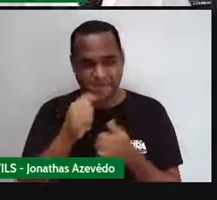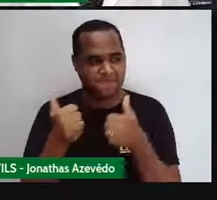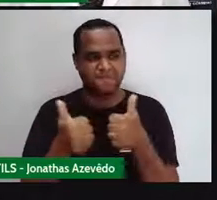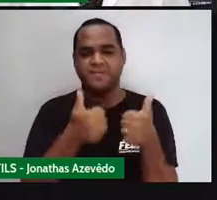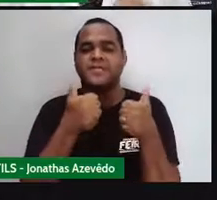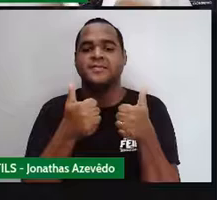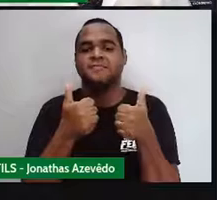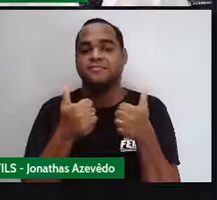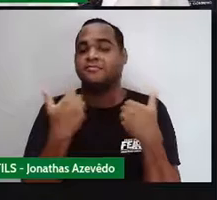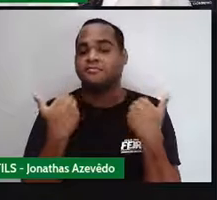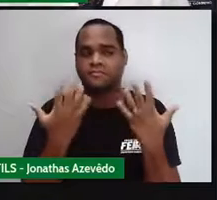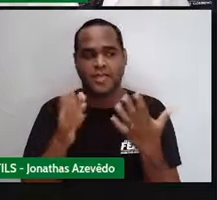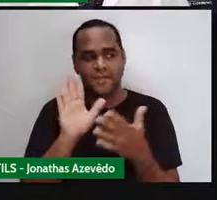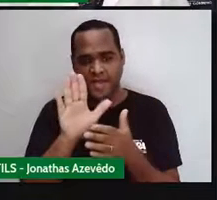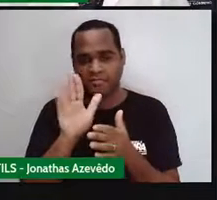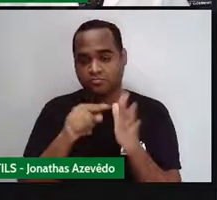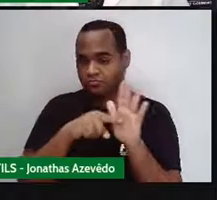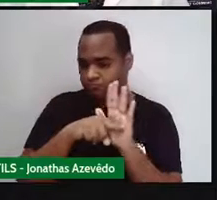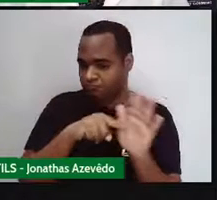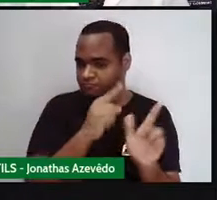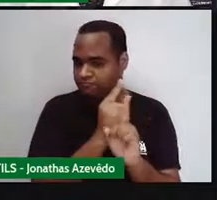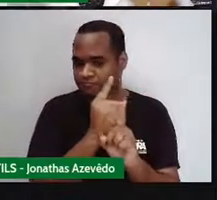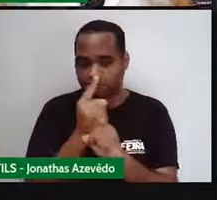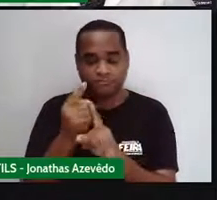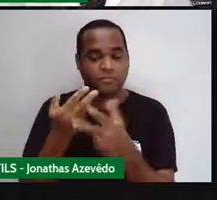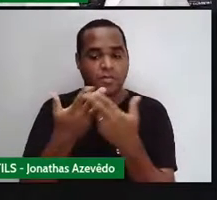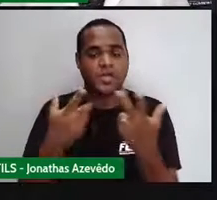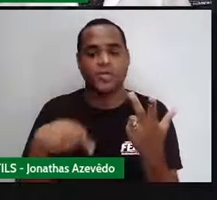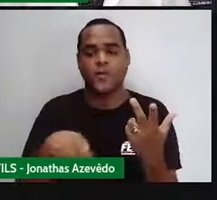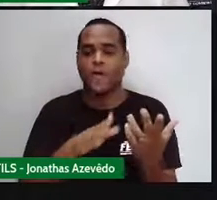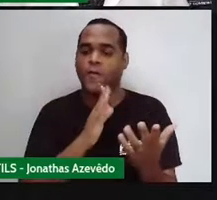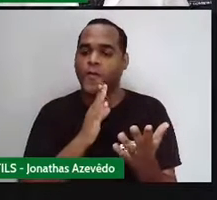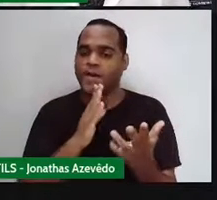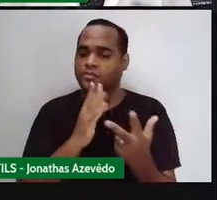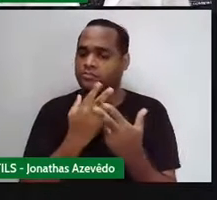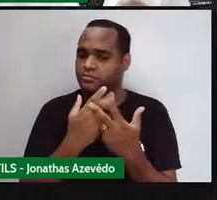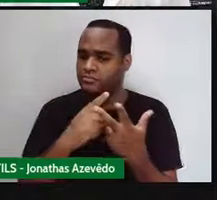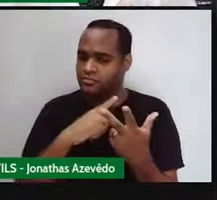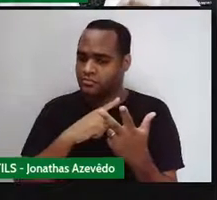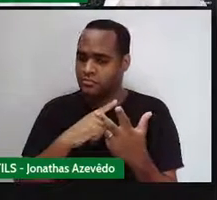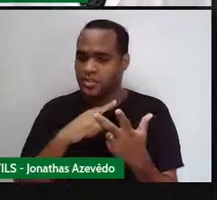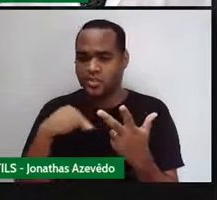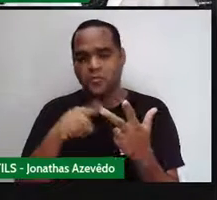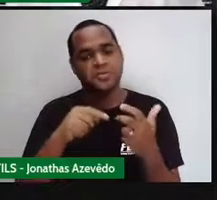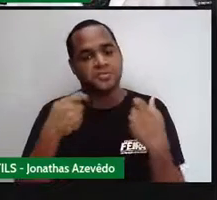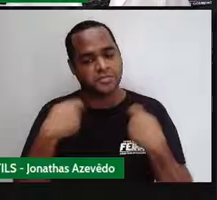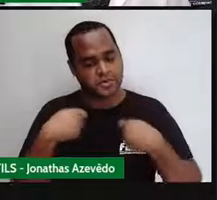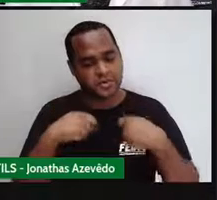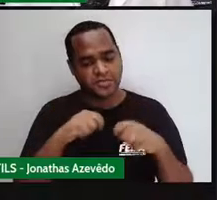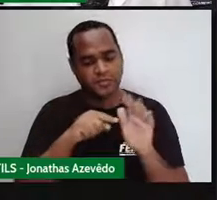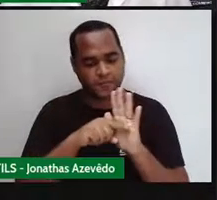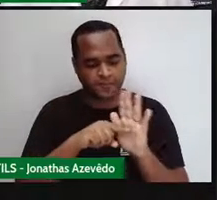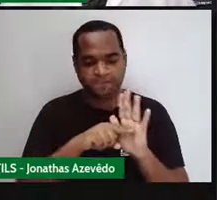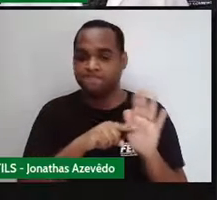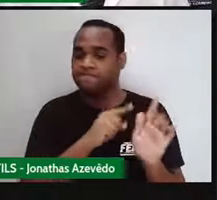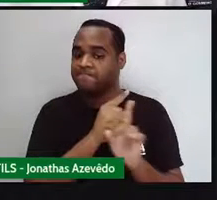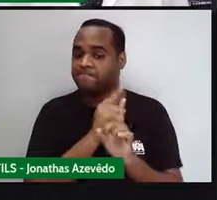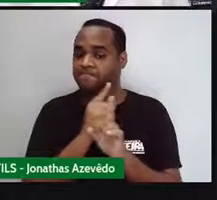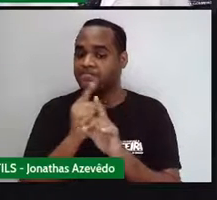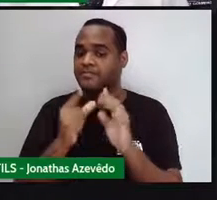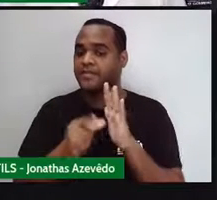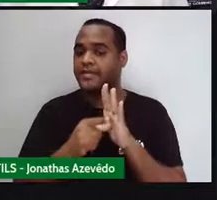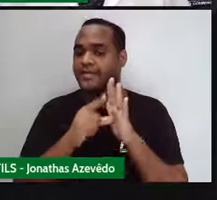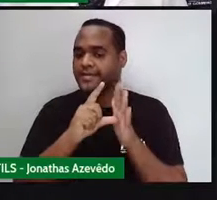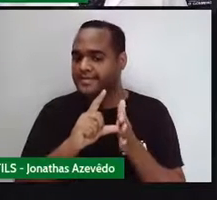Mas, para investigar, a gente precisa conhecer alguma coisa. A gente precisa ter conhecimentos antes, para que